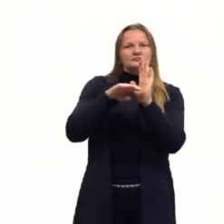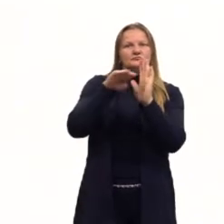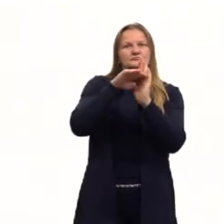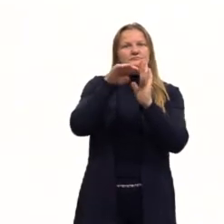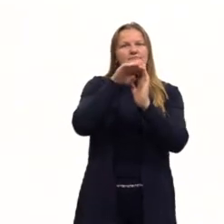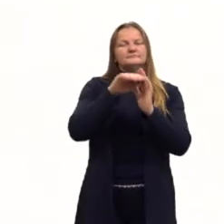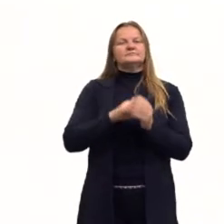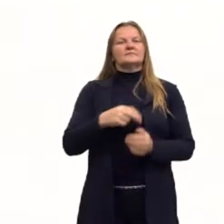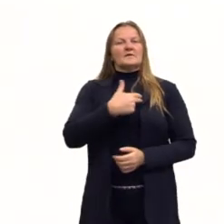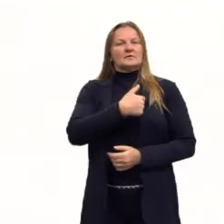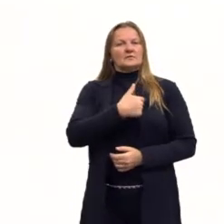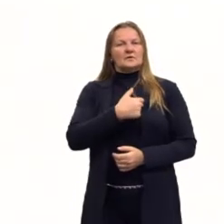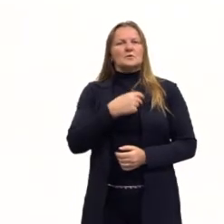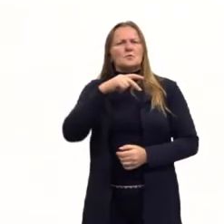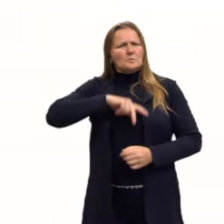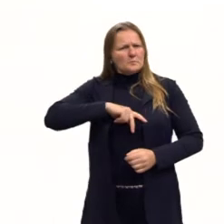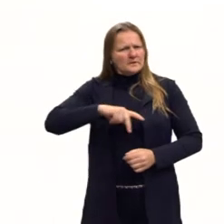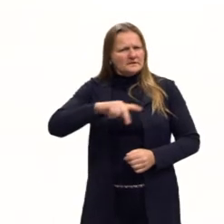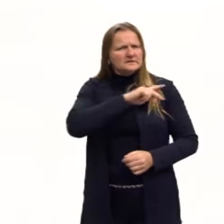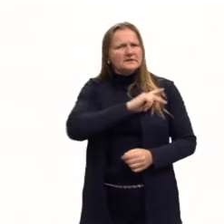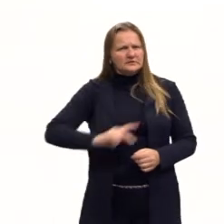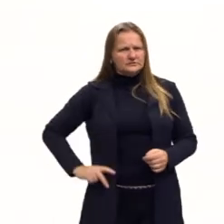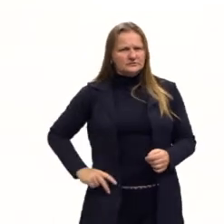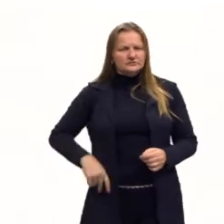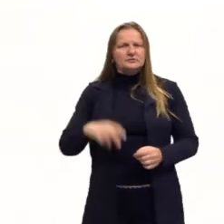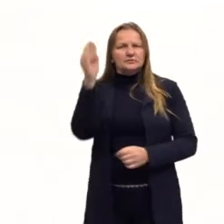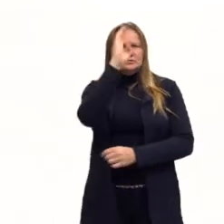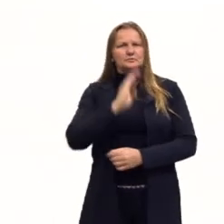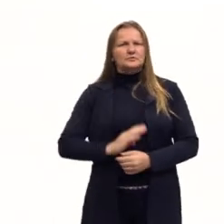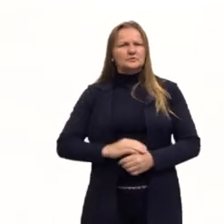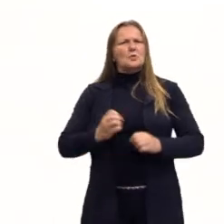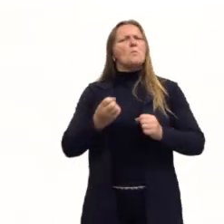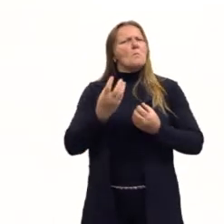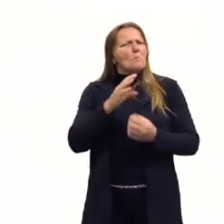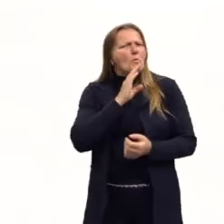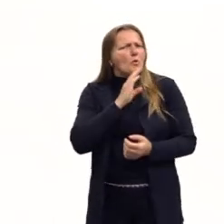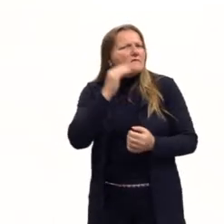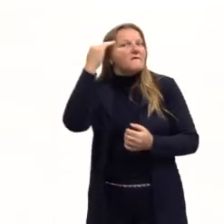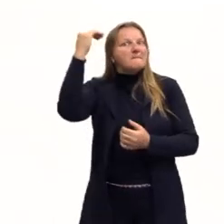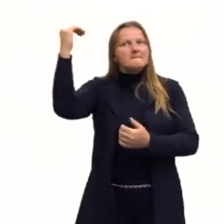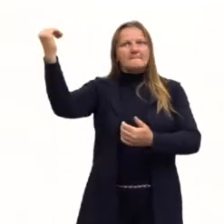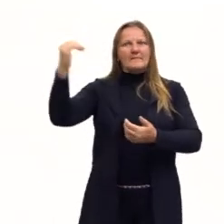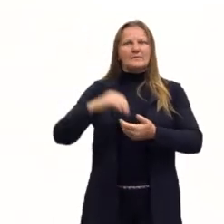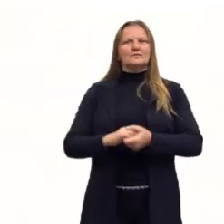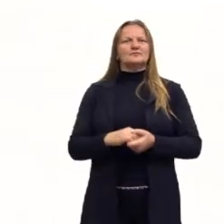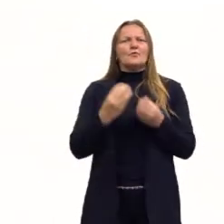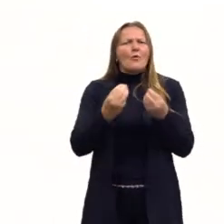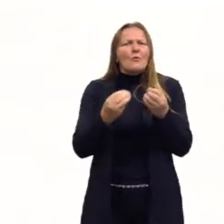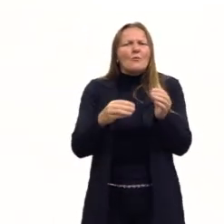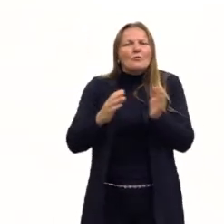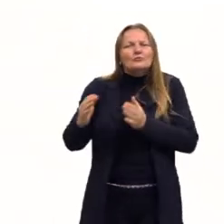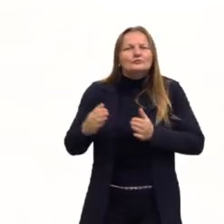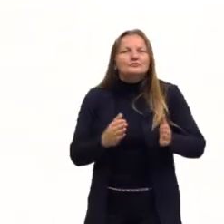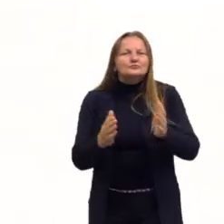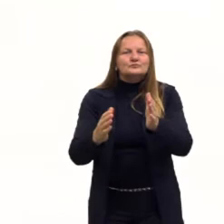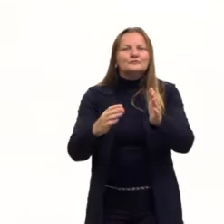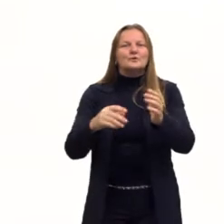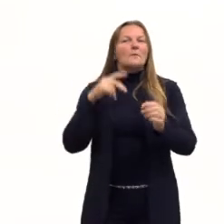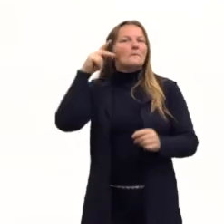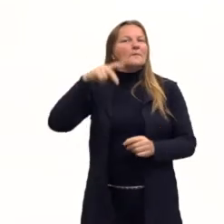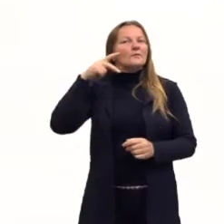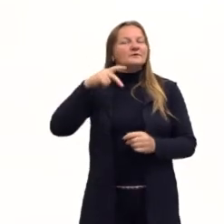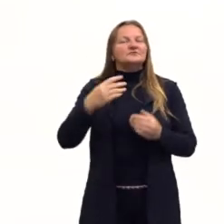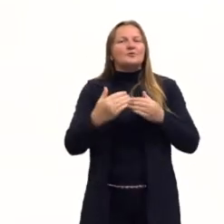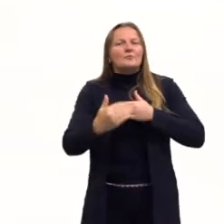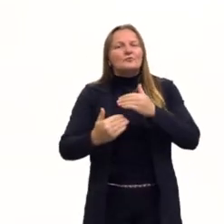Vargas foi um presidente brasileiro, muito expressivo, muito conhecido, como é que foi essa trajetória política dele aí,